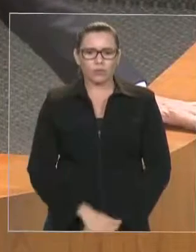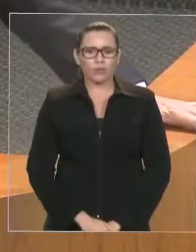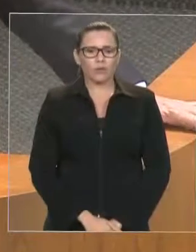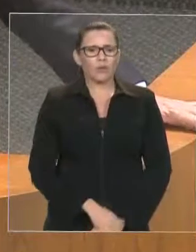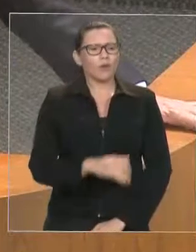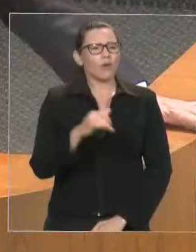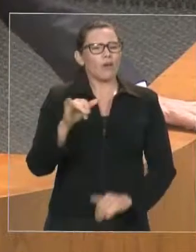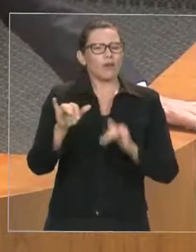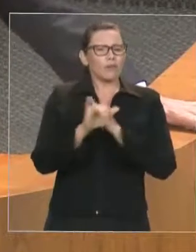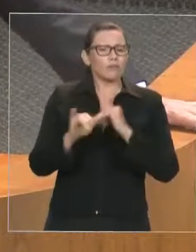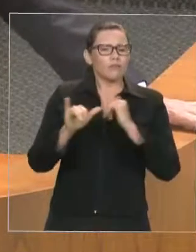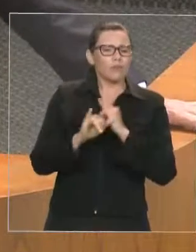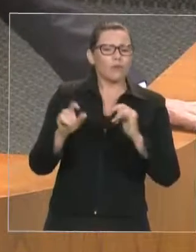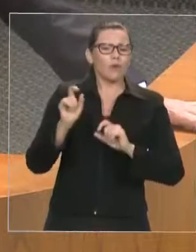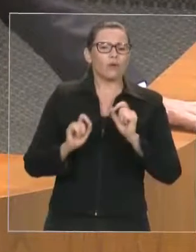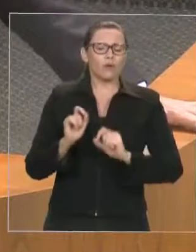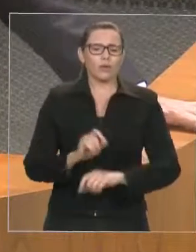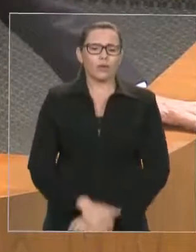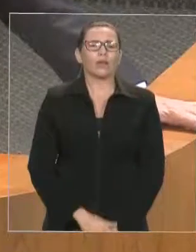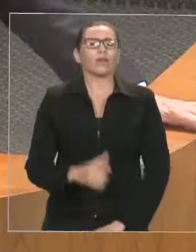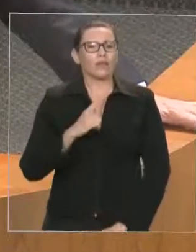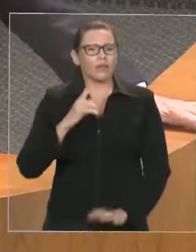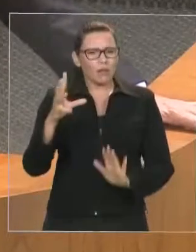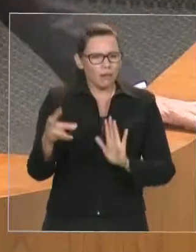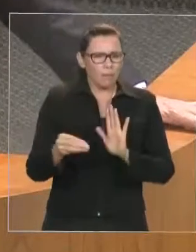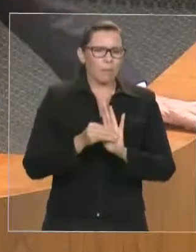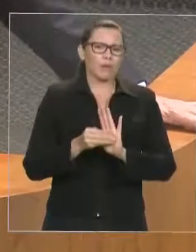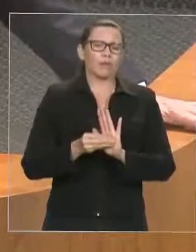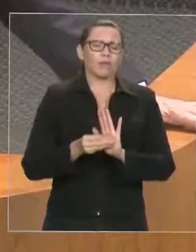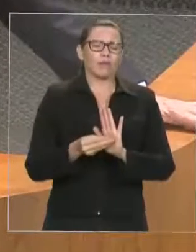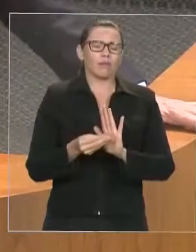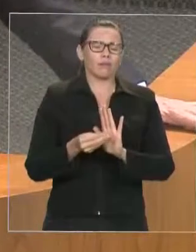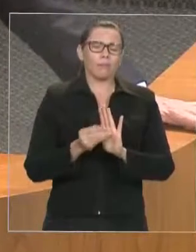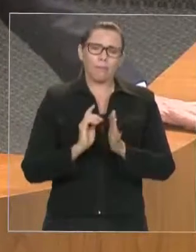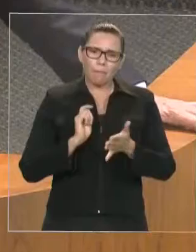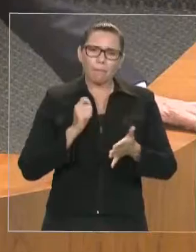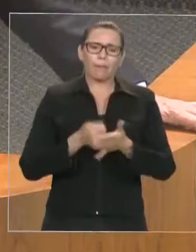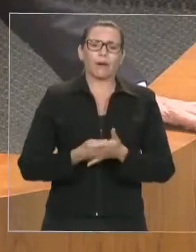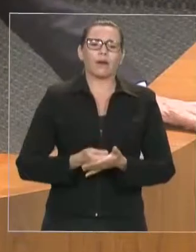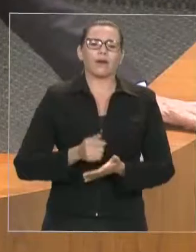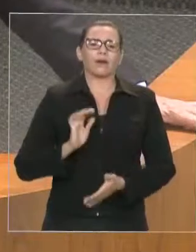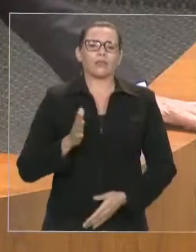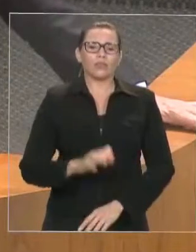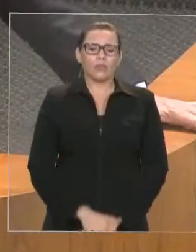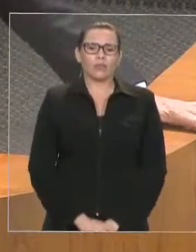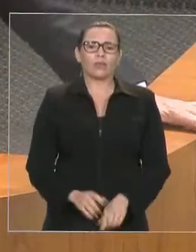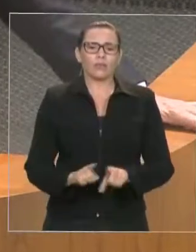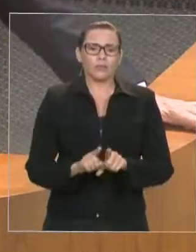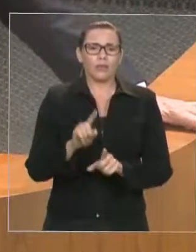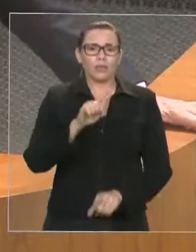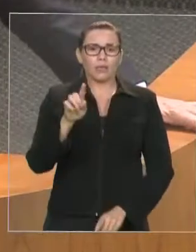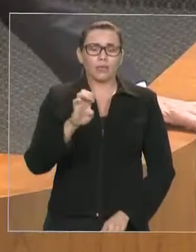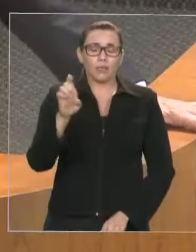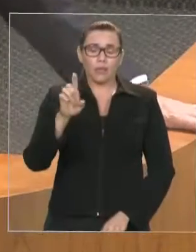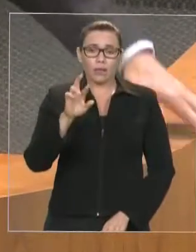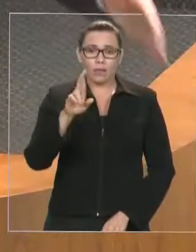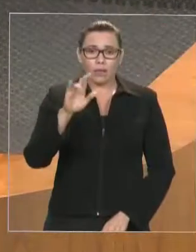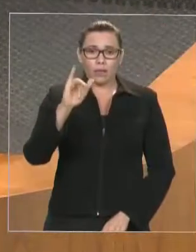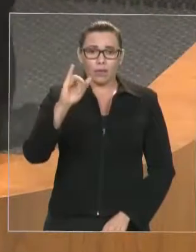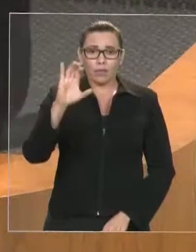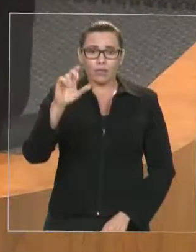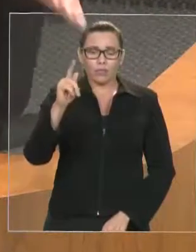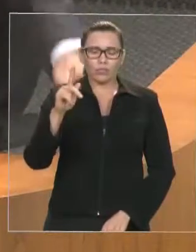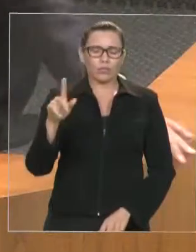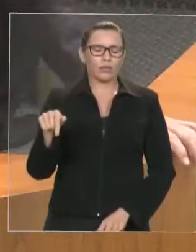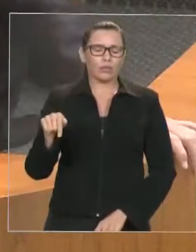Marconi Pirillo, do Goiás, de Igualmonta. Zé Richa, do Paraná, também, e